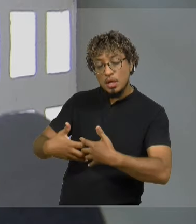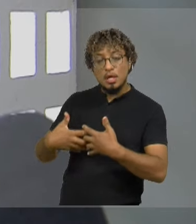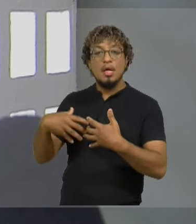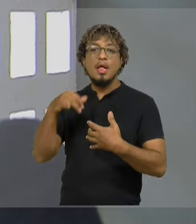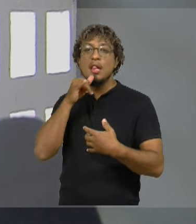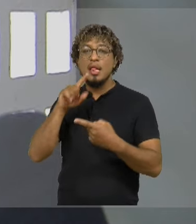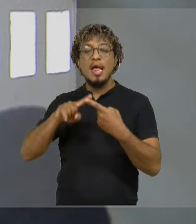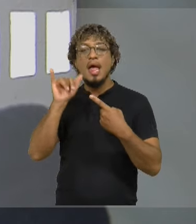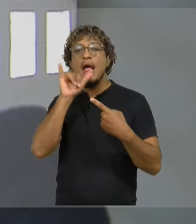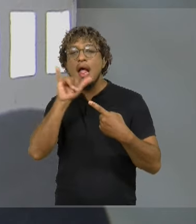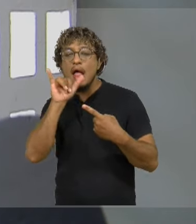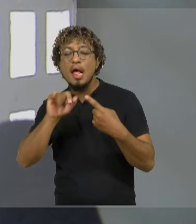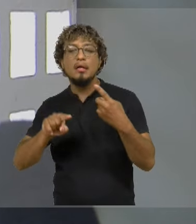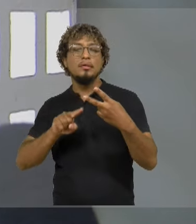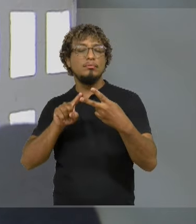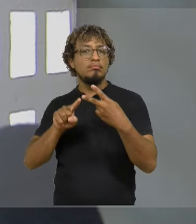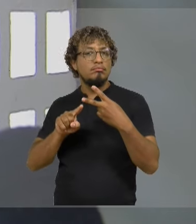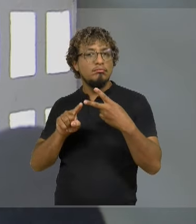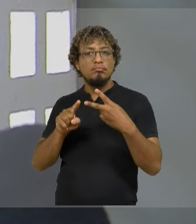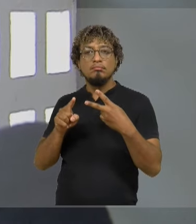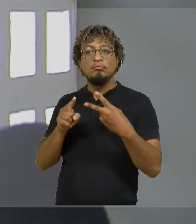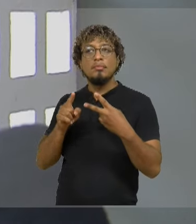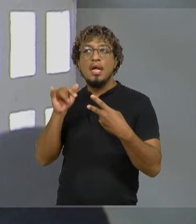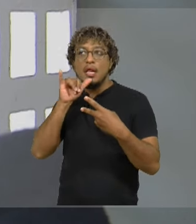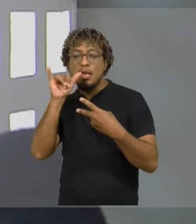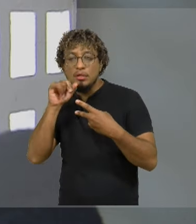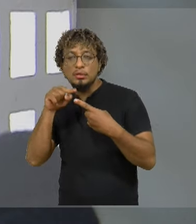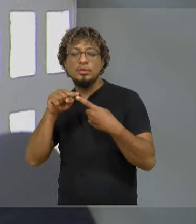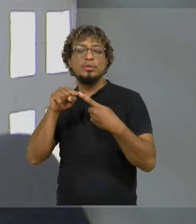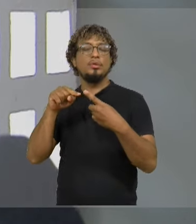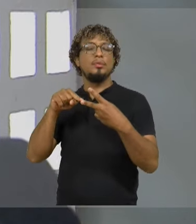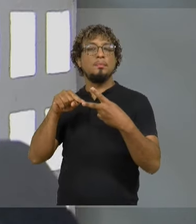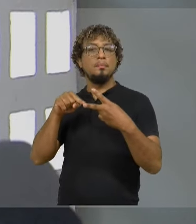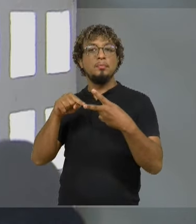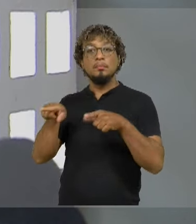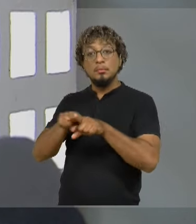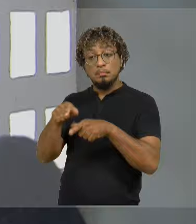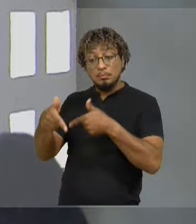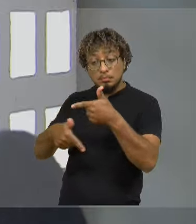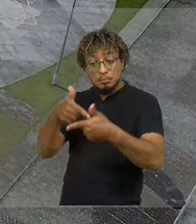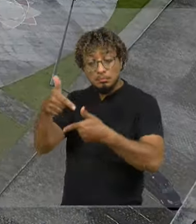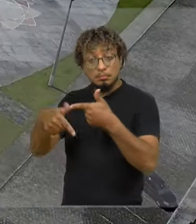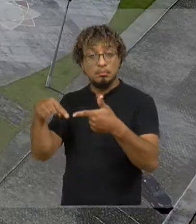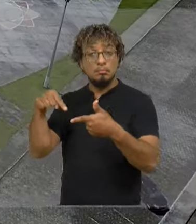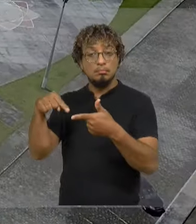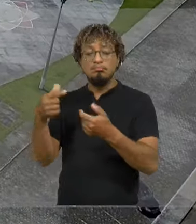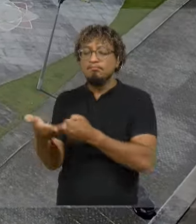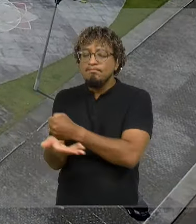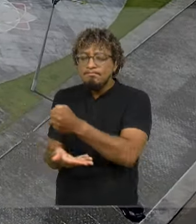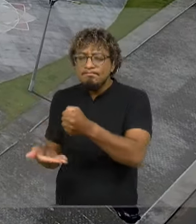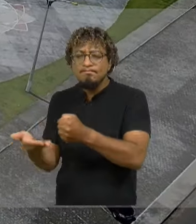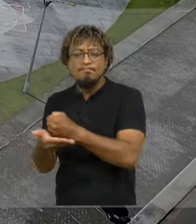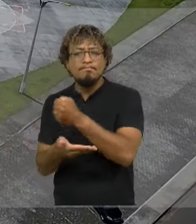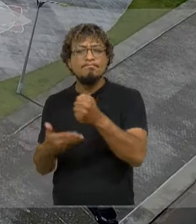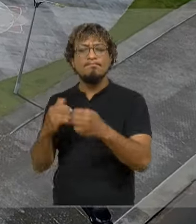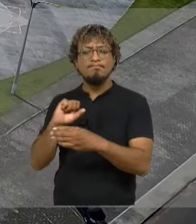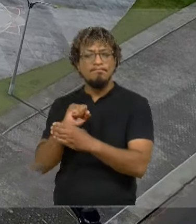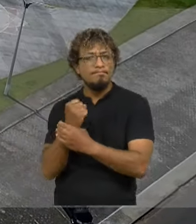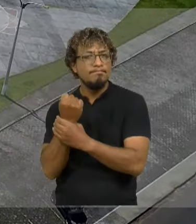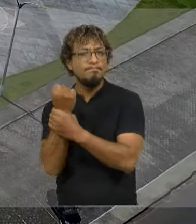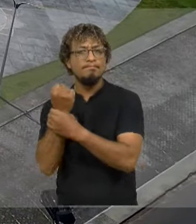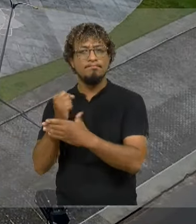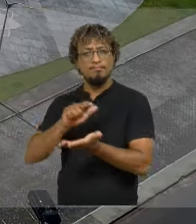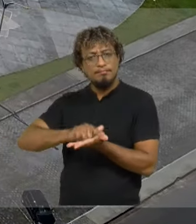pega ali energia elétrica, o fornecimento de energia, você pega ali os serviços essenciais de segurança,